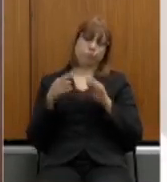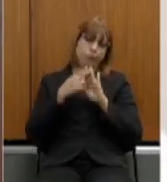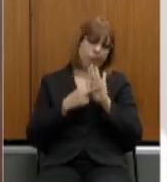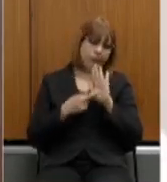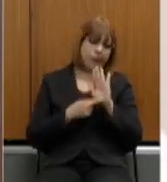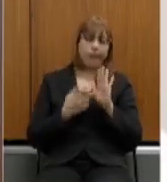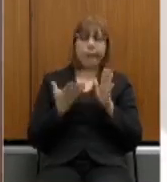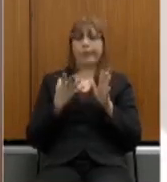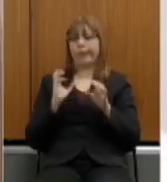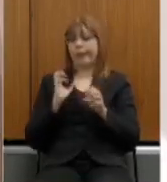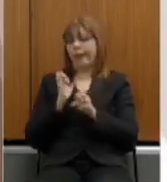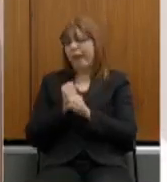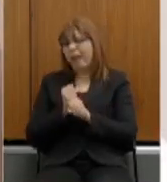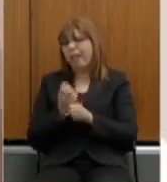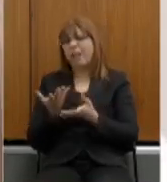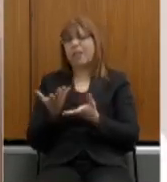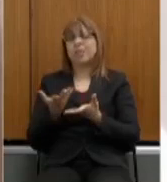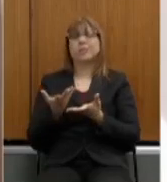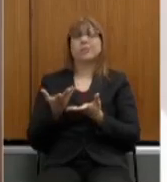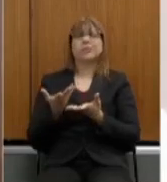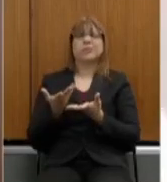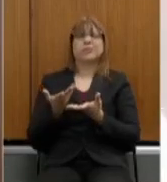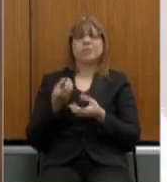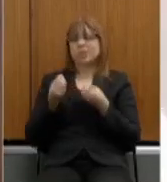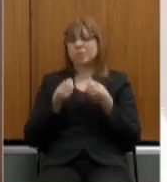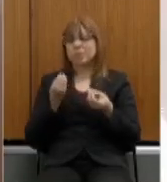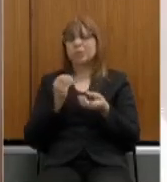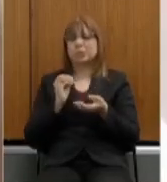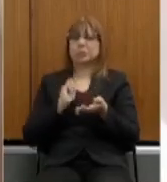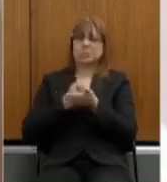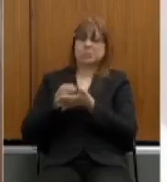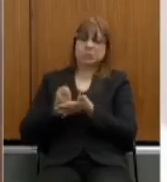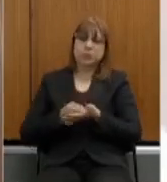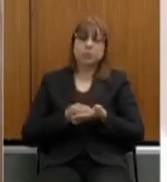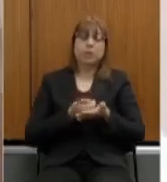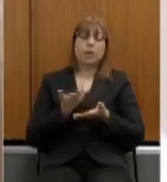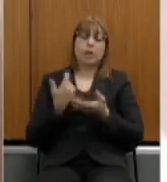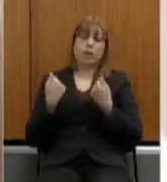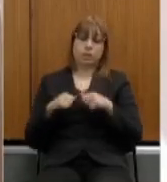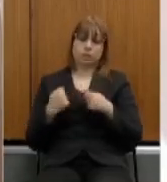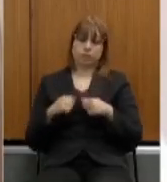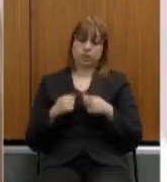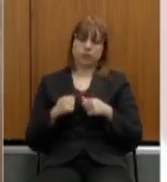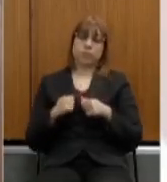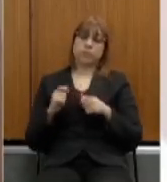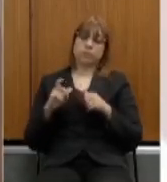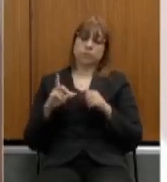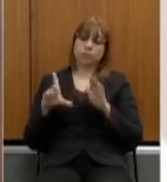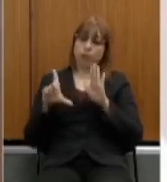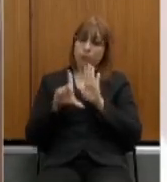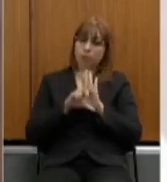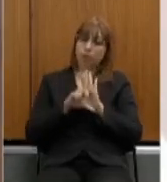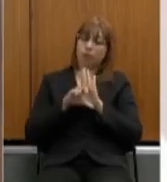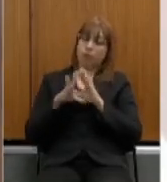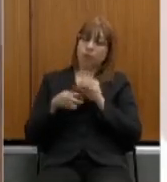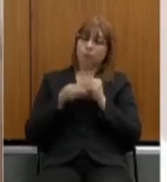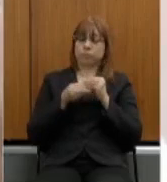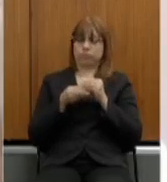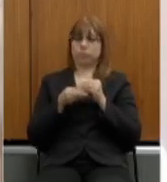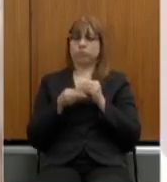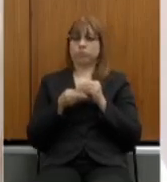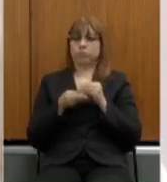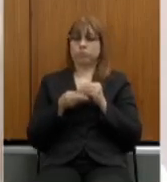fórmula de cálculo, tudo isso, os requisitos devem aparecer em lei complementar, no caso do